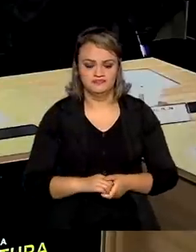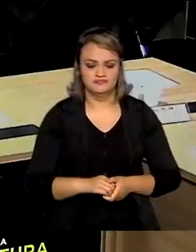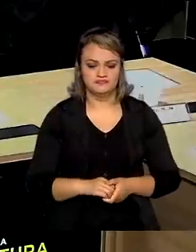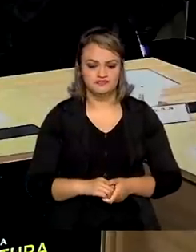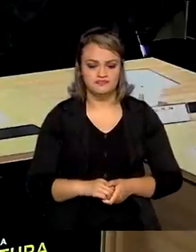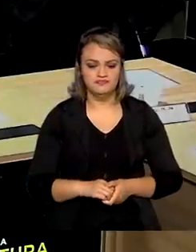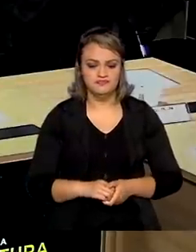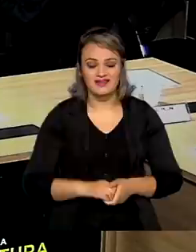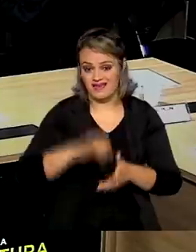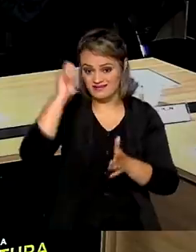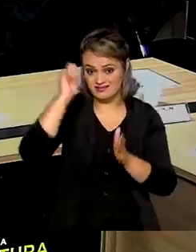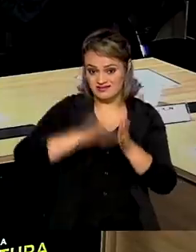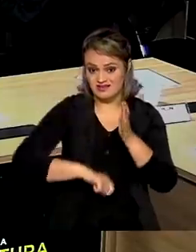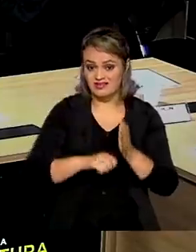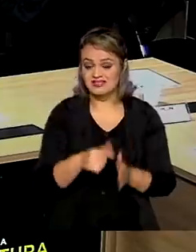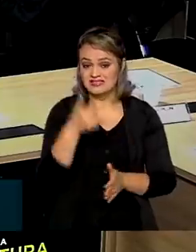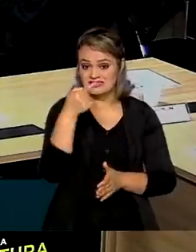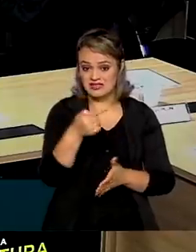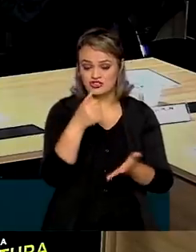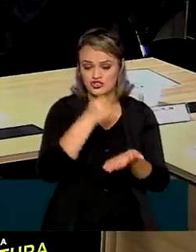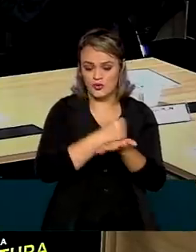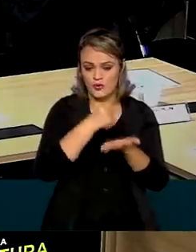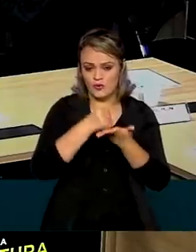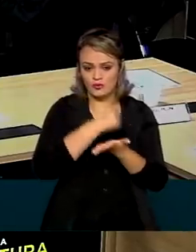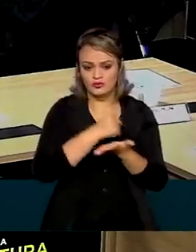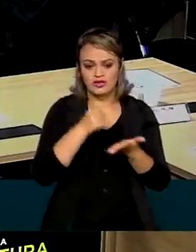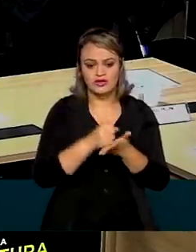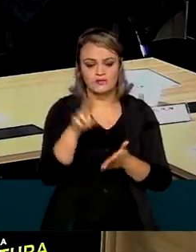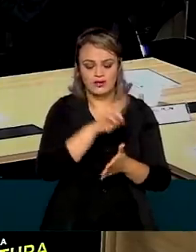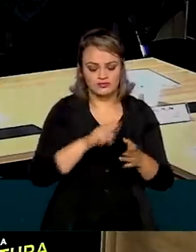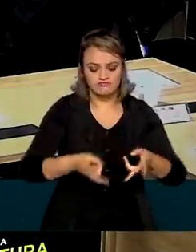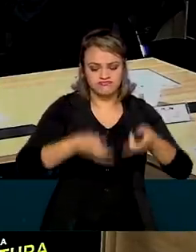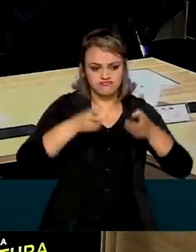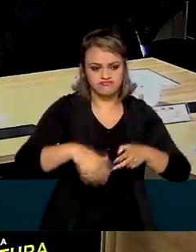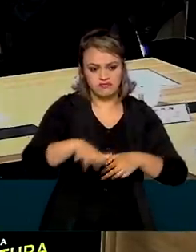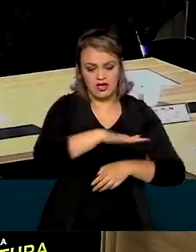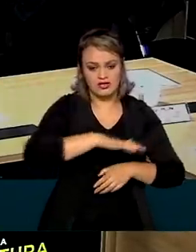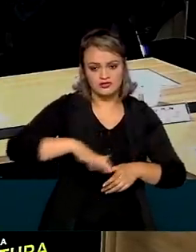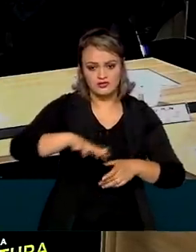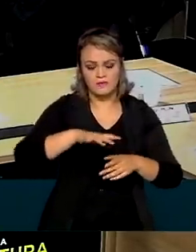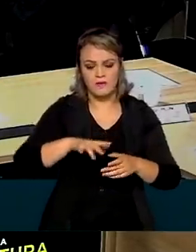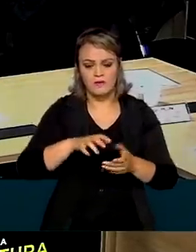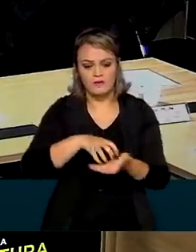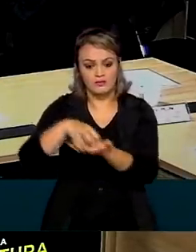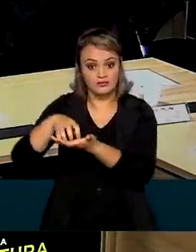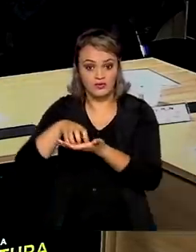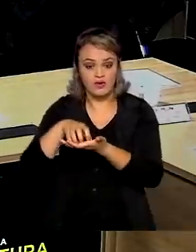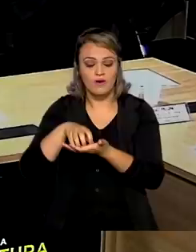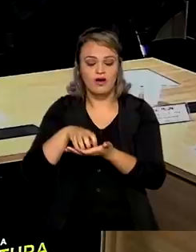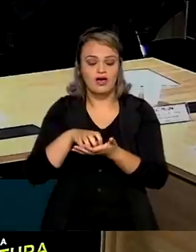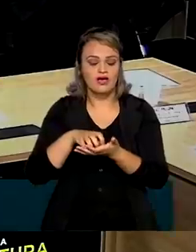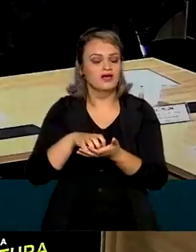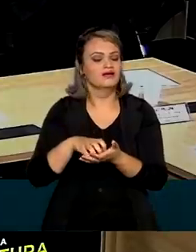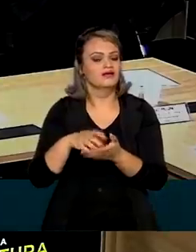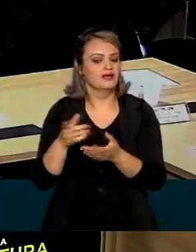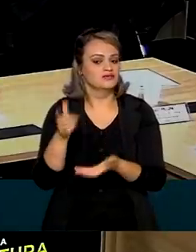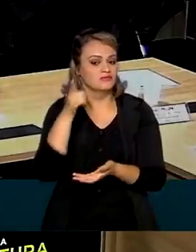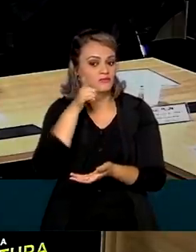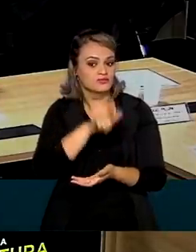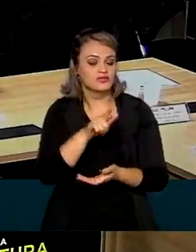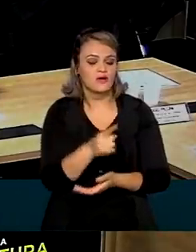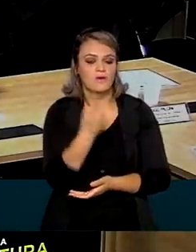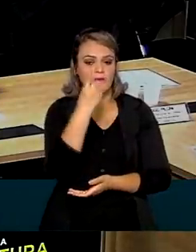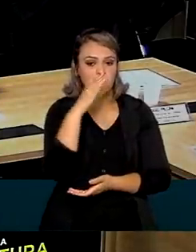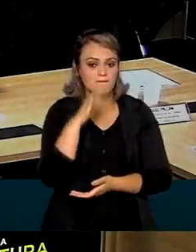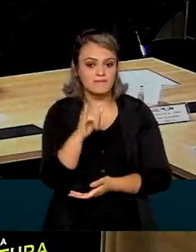Com a assinatura de sete contratos para exploração de portos no país, o setor deve receber quase 1 bilhão de